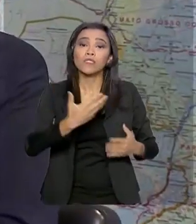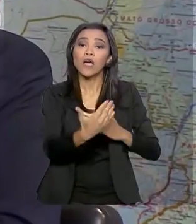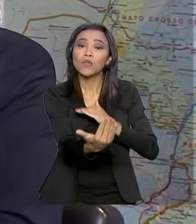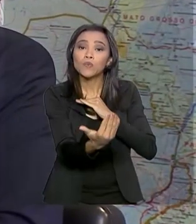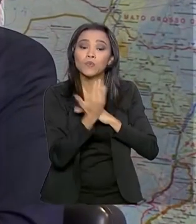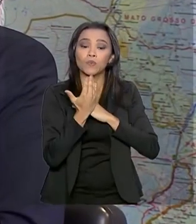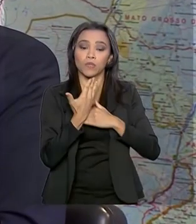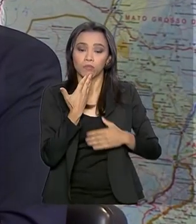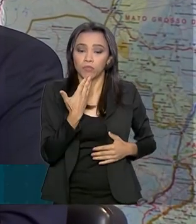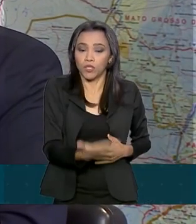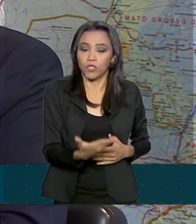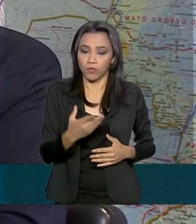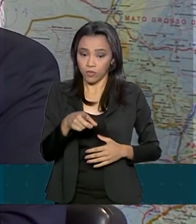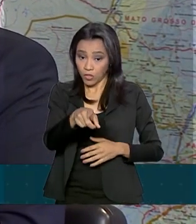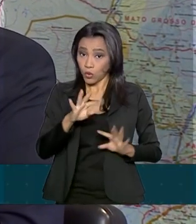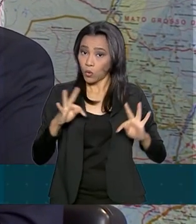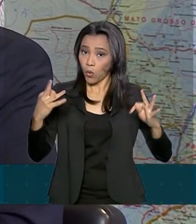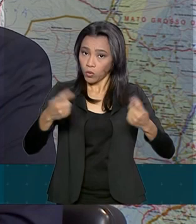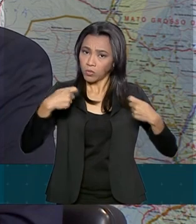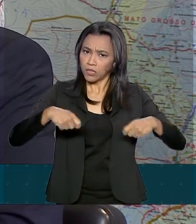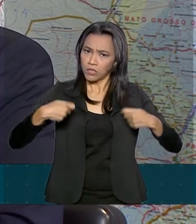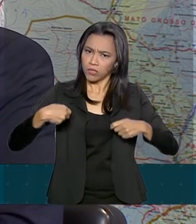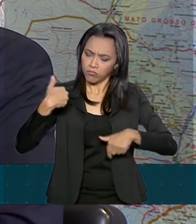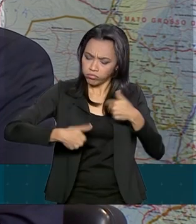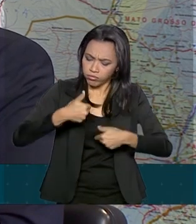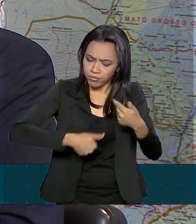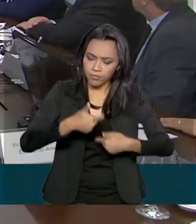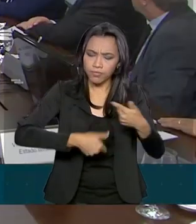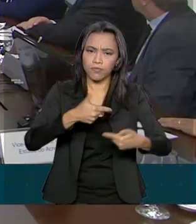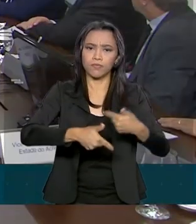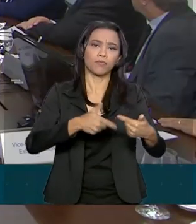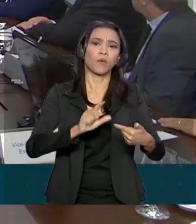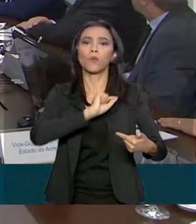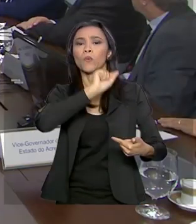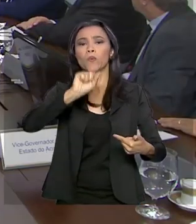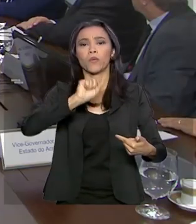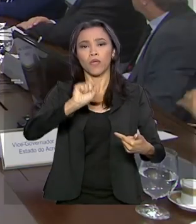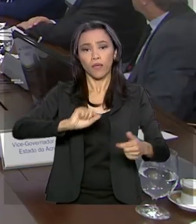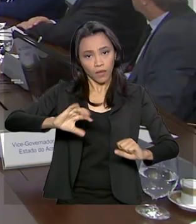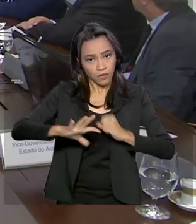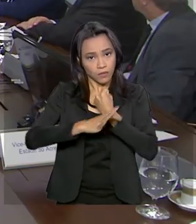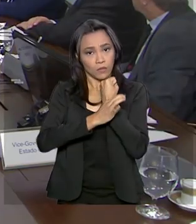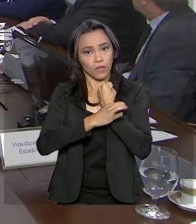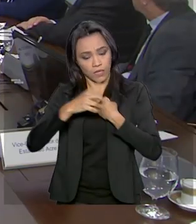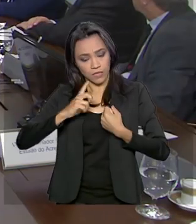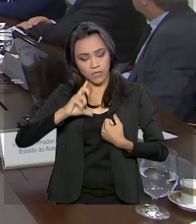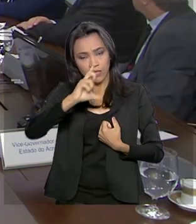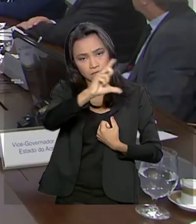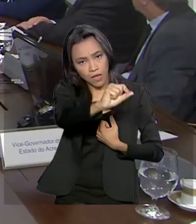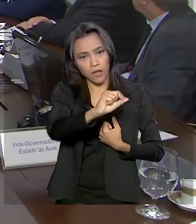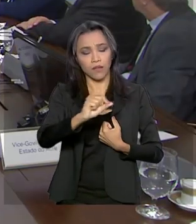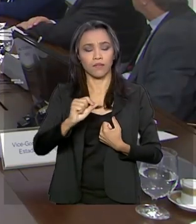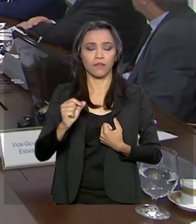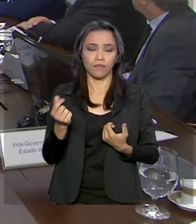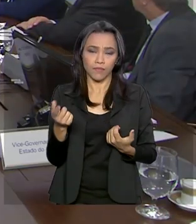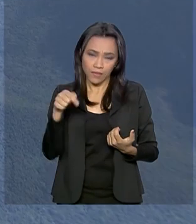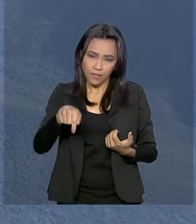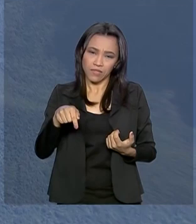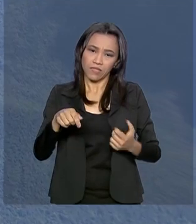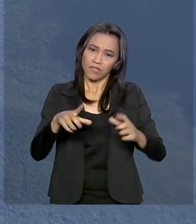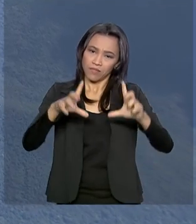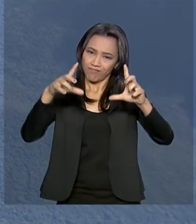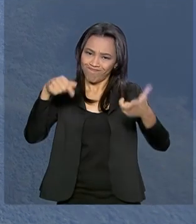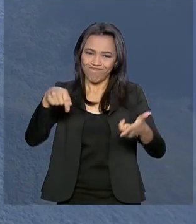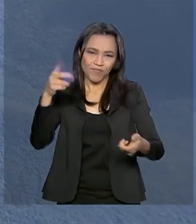Todos nós temos que estar imbuídos no intuito de assegurar com que saiamos desse processo de crise.